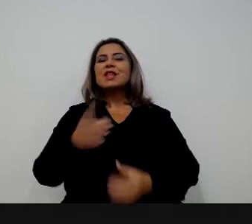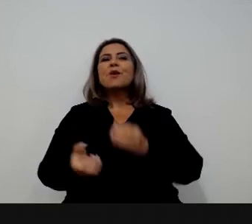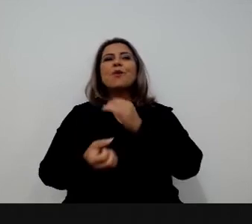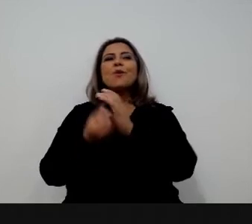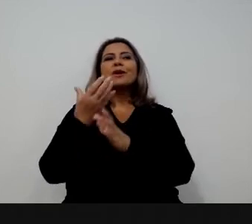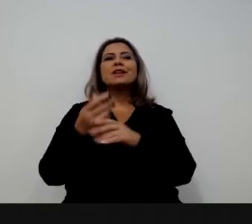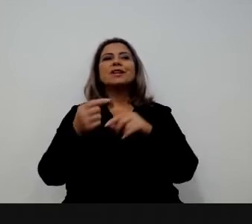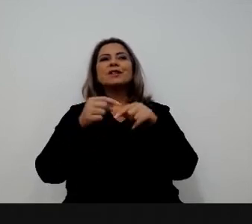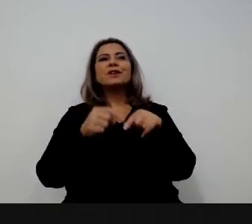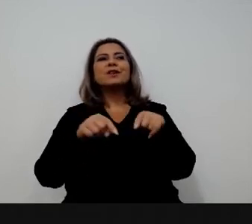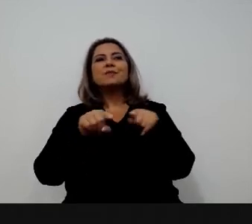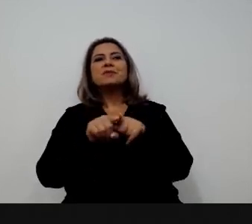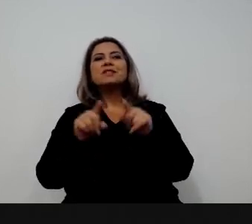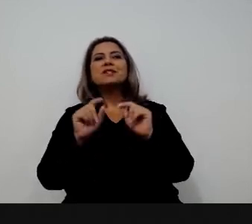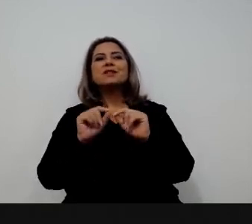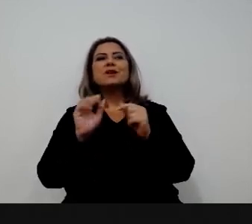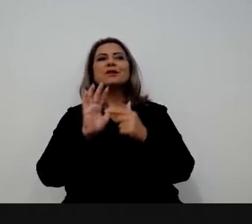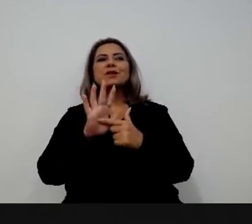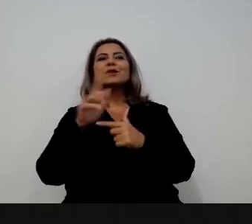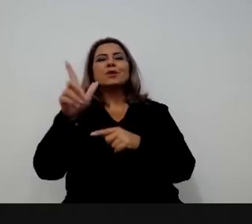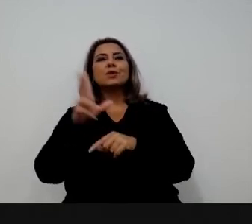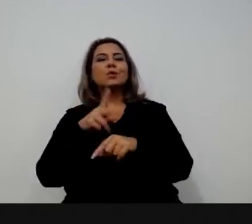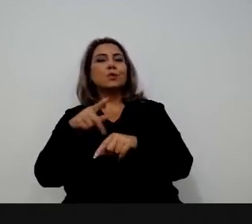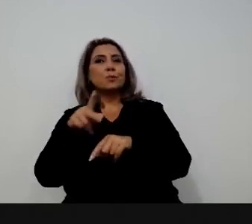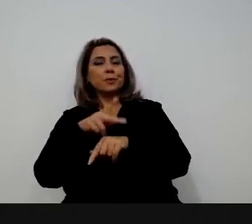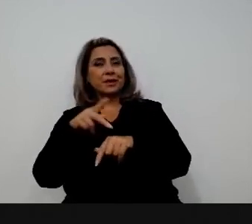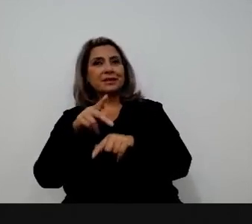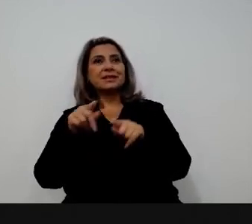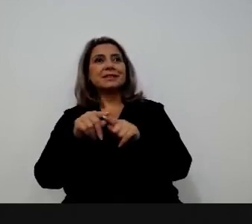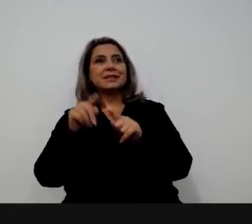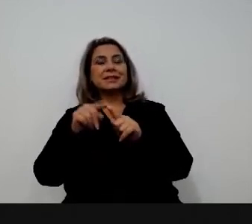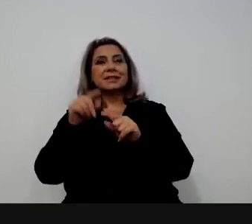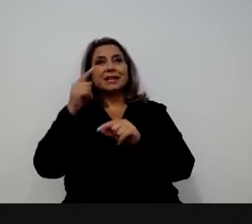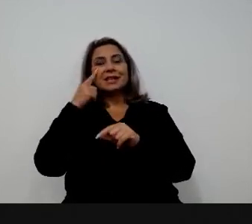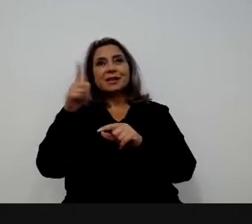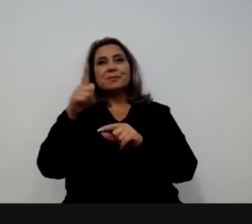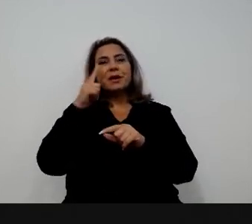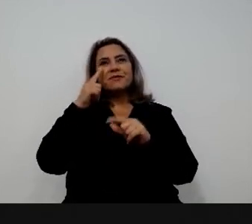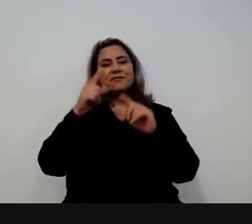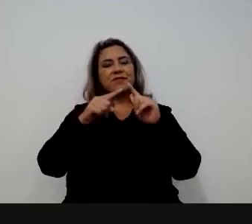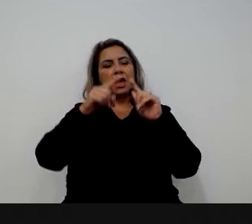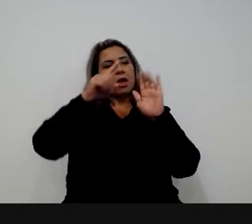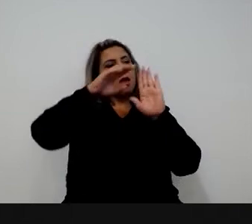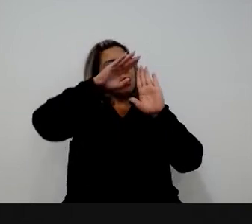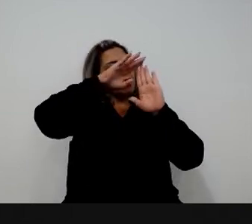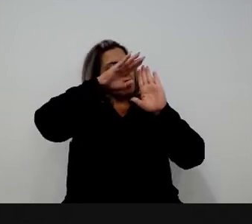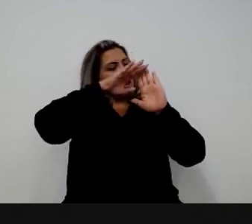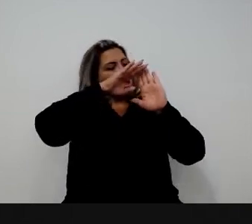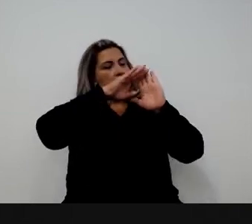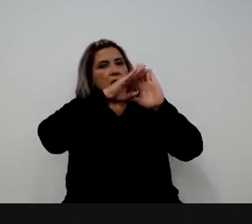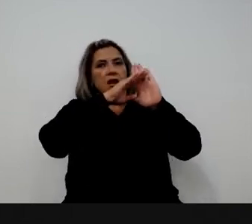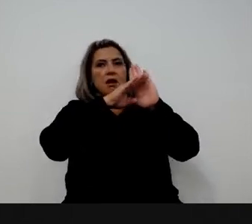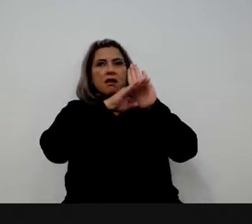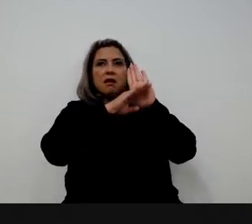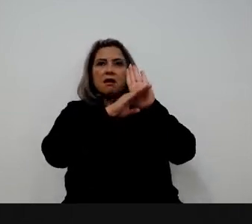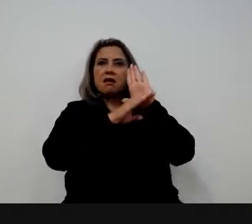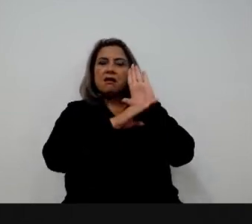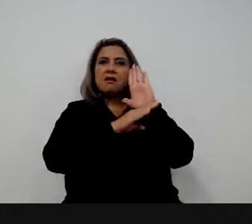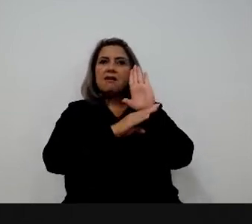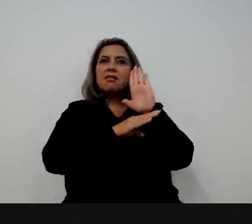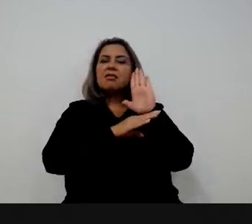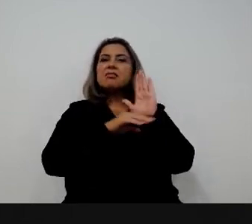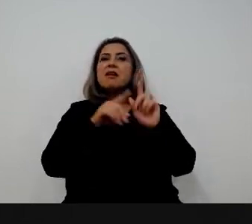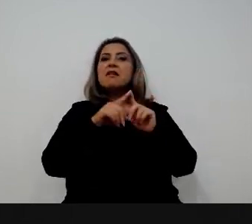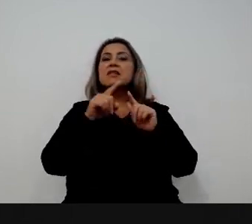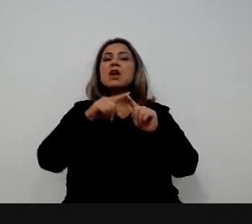criou em parceria com startups internacionais. A gente olhou o ranking, olha, quais são os bootcamps na área de